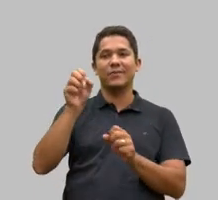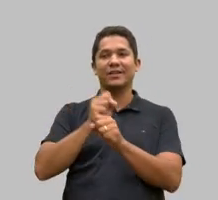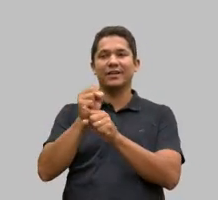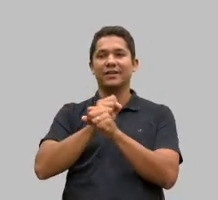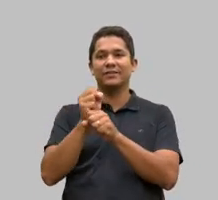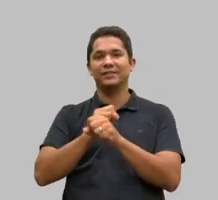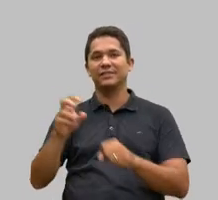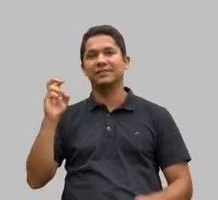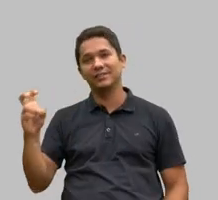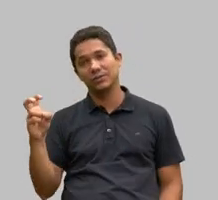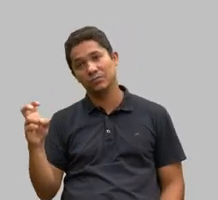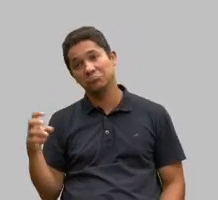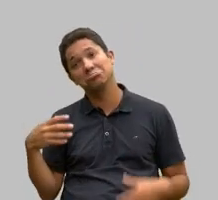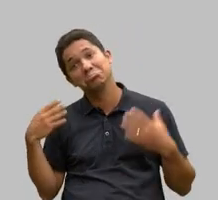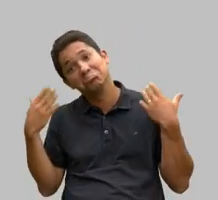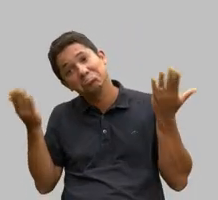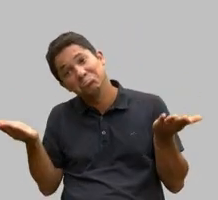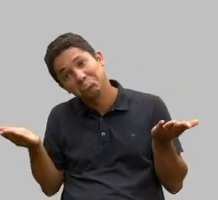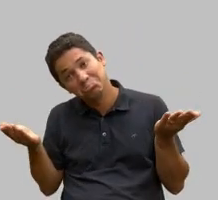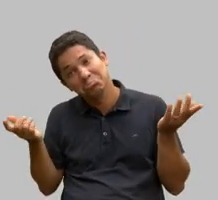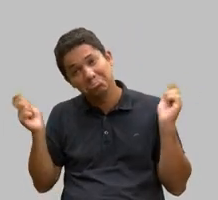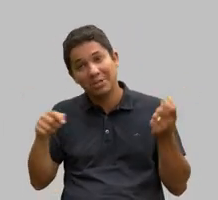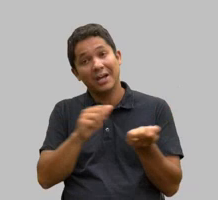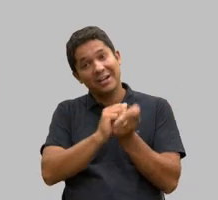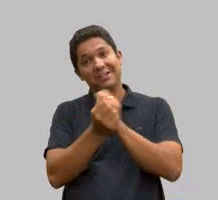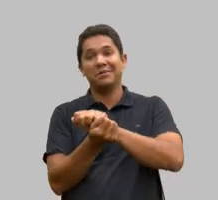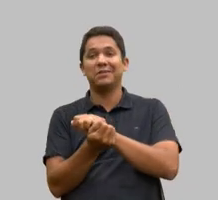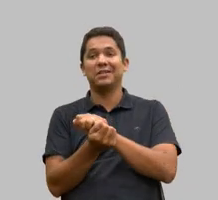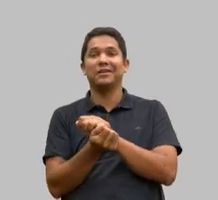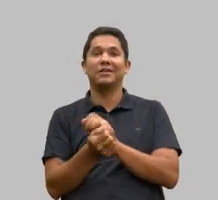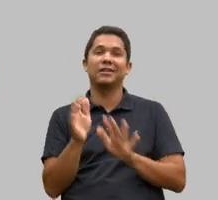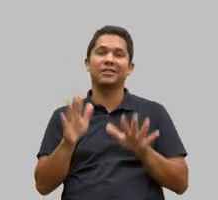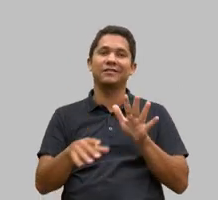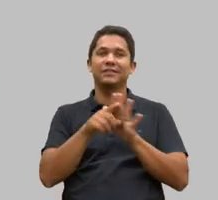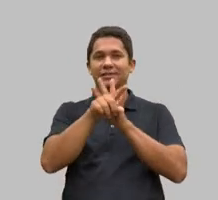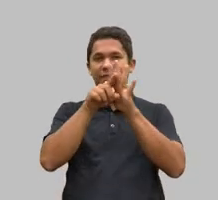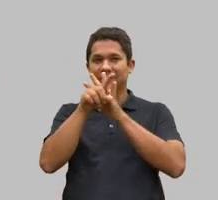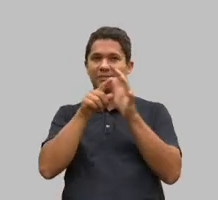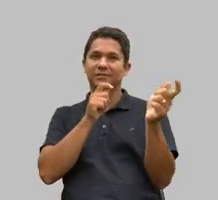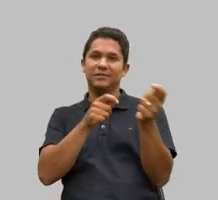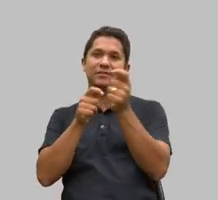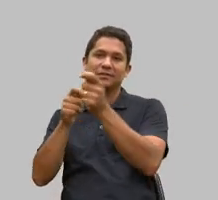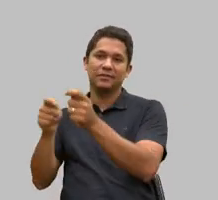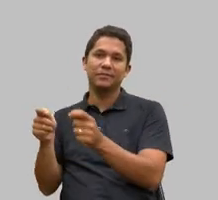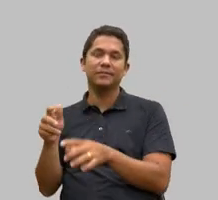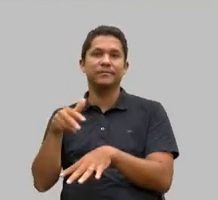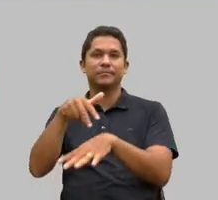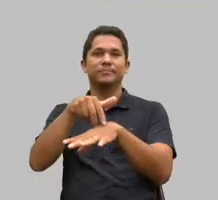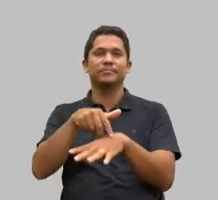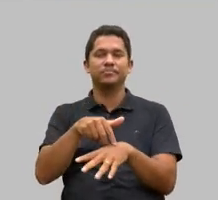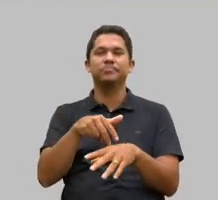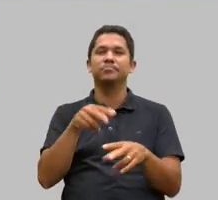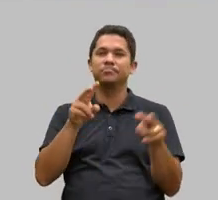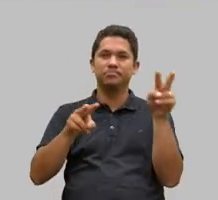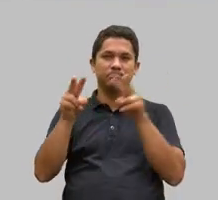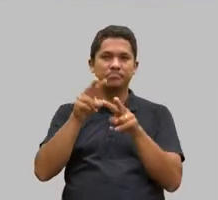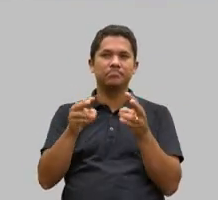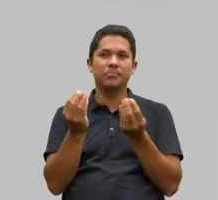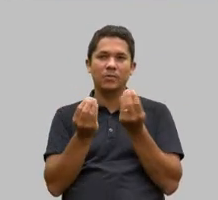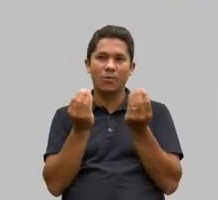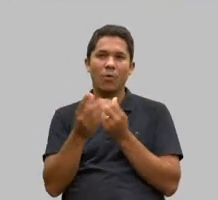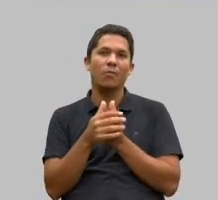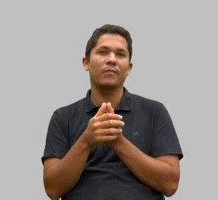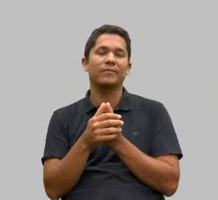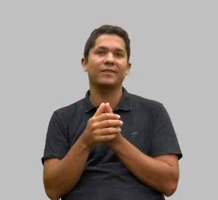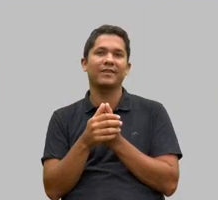próximos 20. Por isso, a nossa ideia, e hoje aqui é uma pesquisa provocação com a frente, que é um grande avanço, que